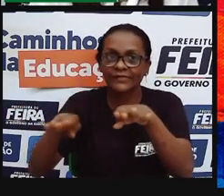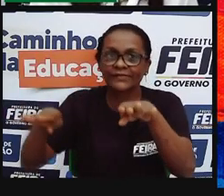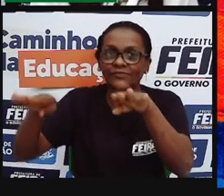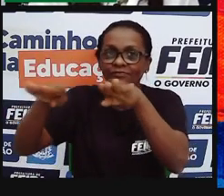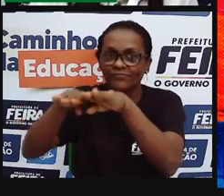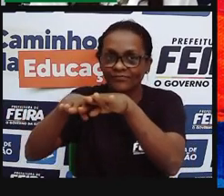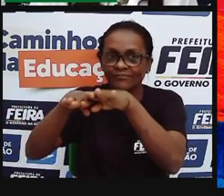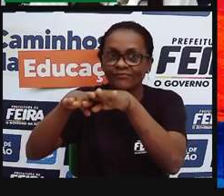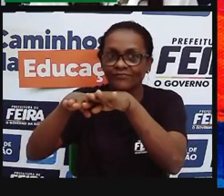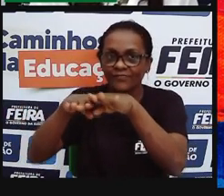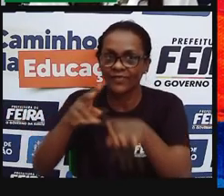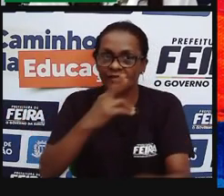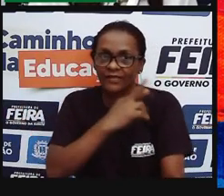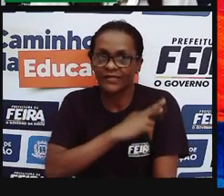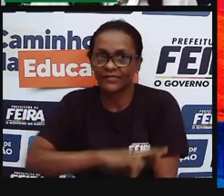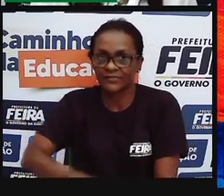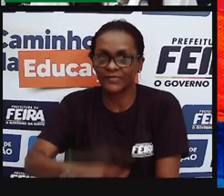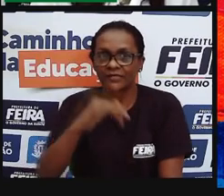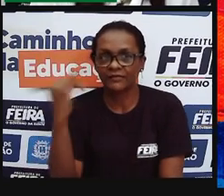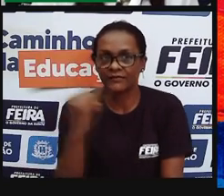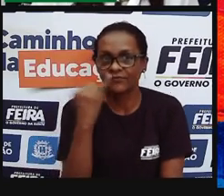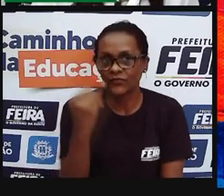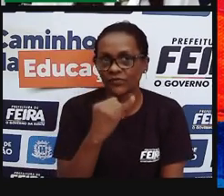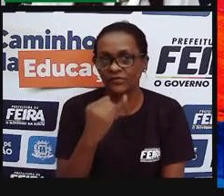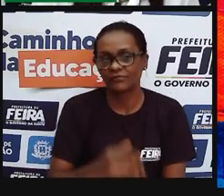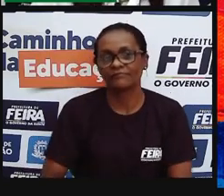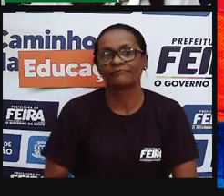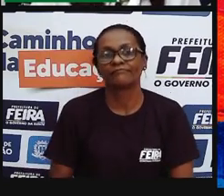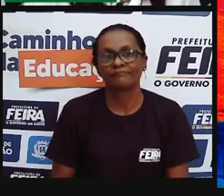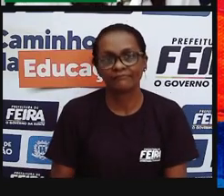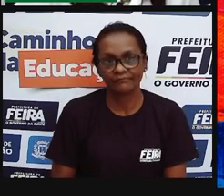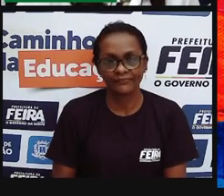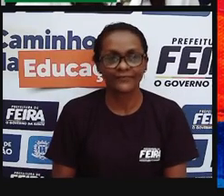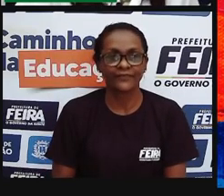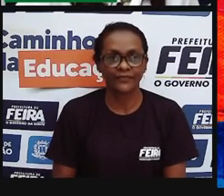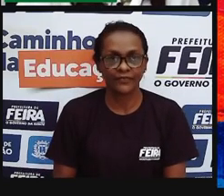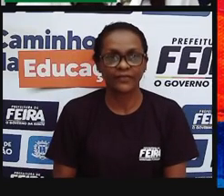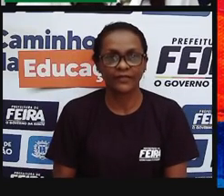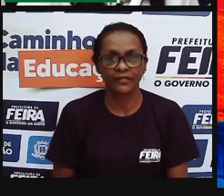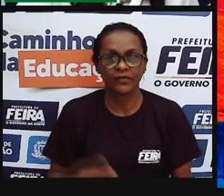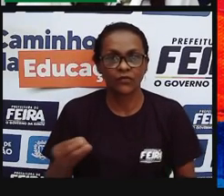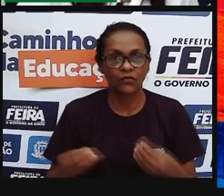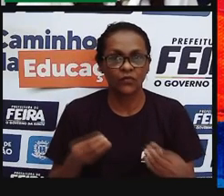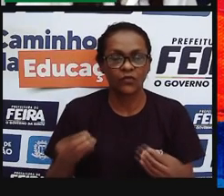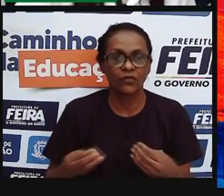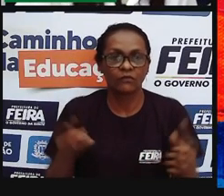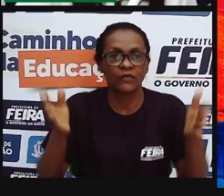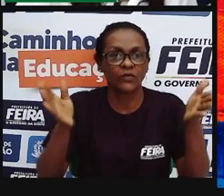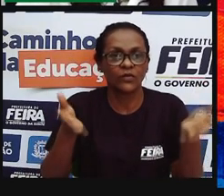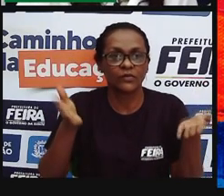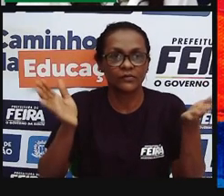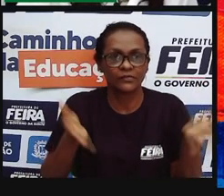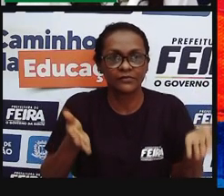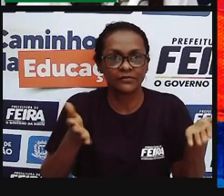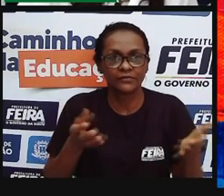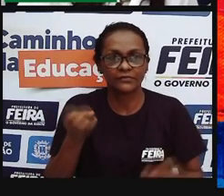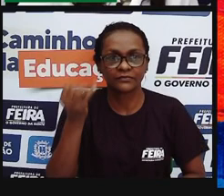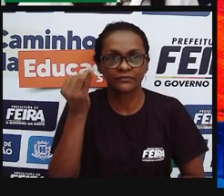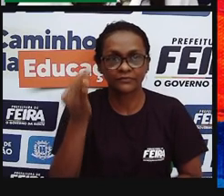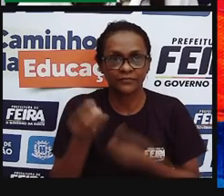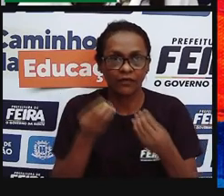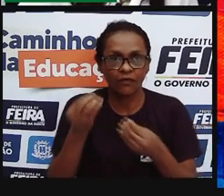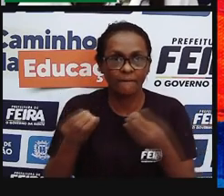mais respeitoso, mais justo. E aí, para a nossa aula de hoje, eu trago essa